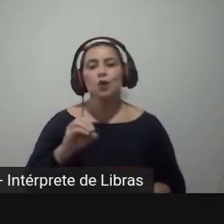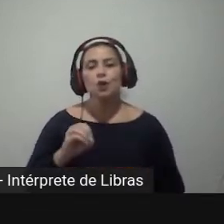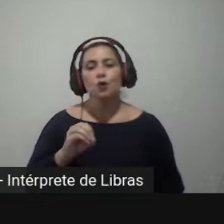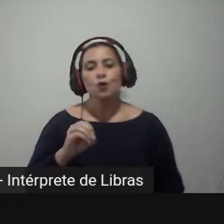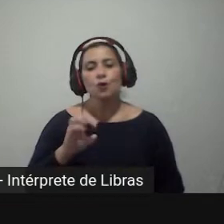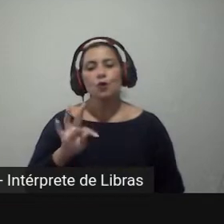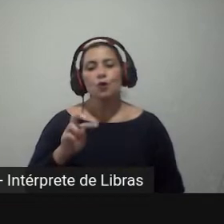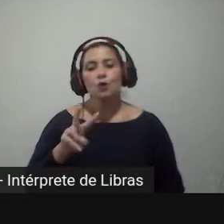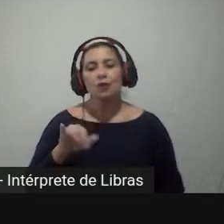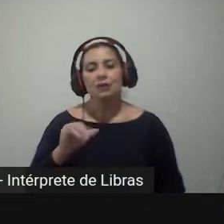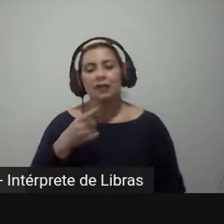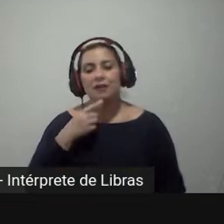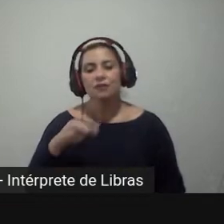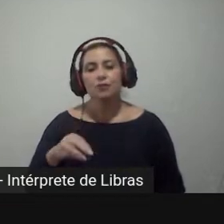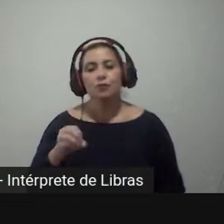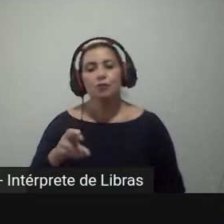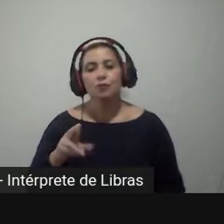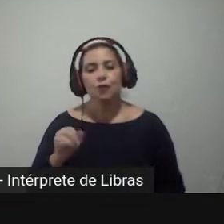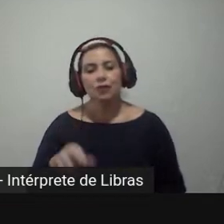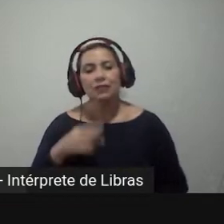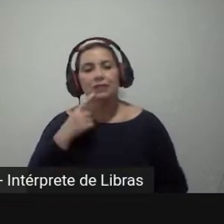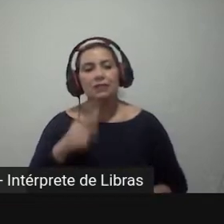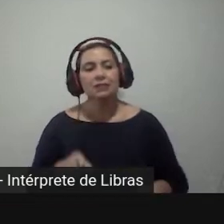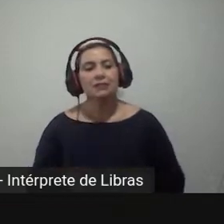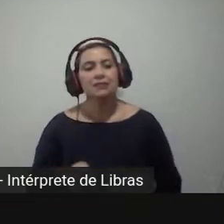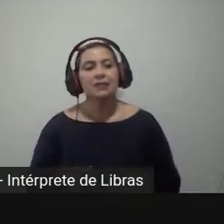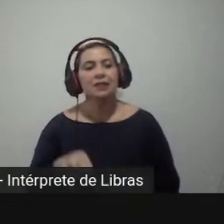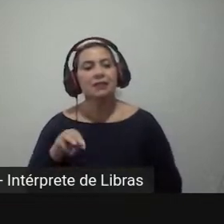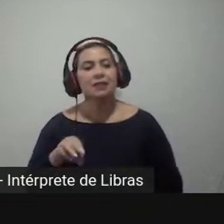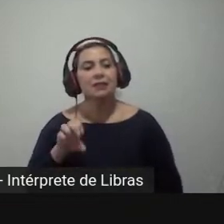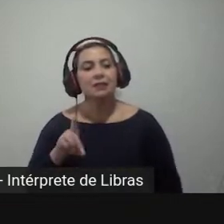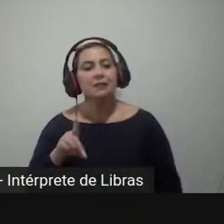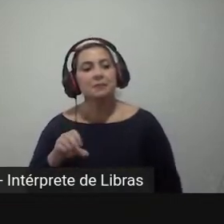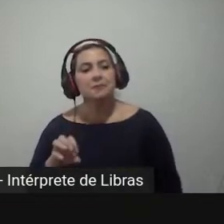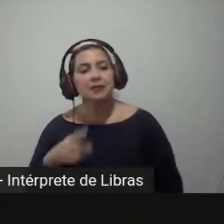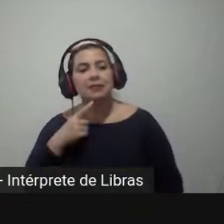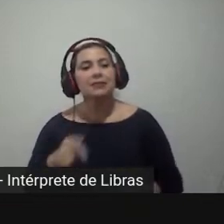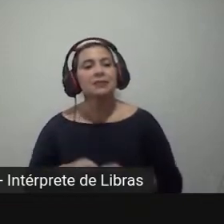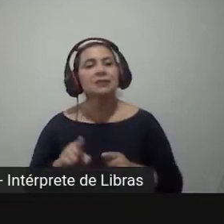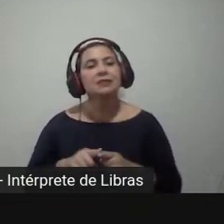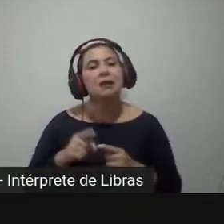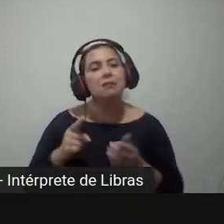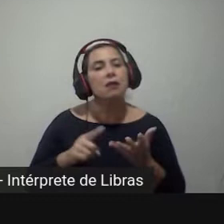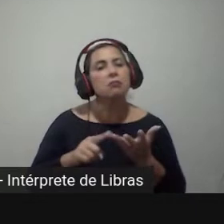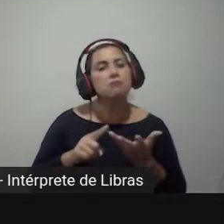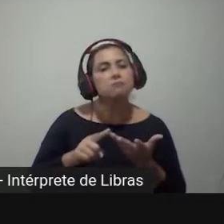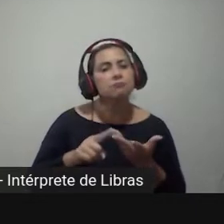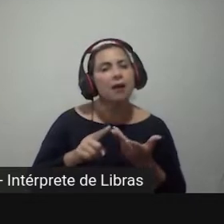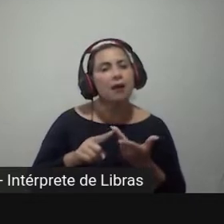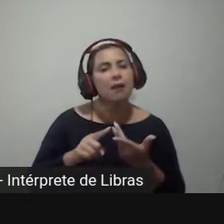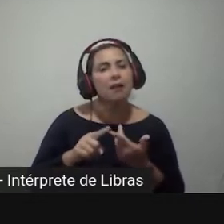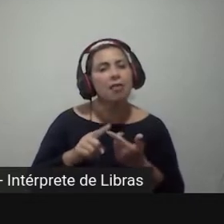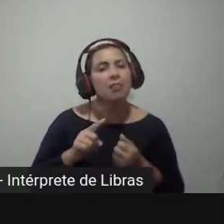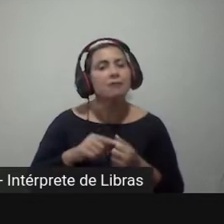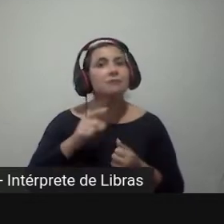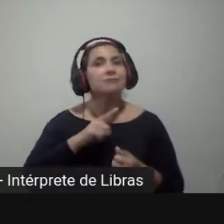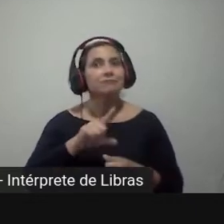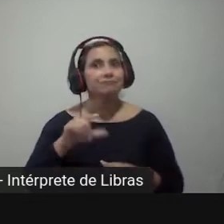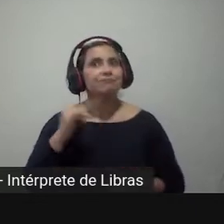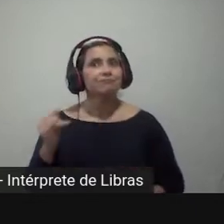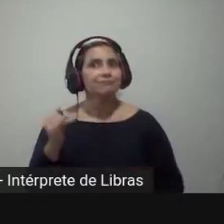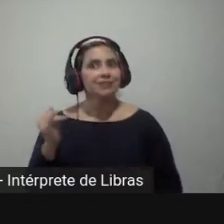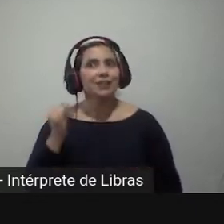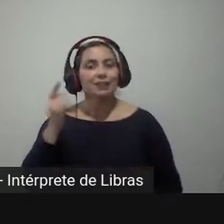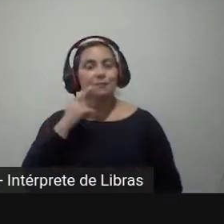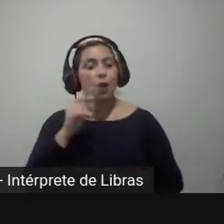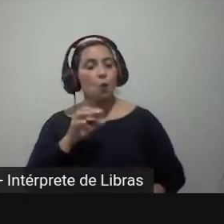quanto sozinho, o trabalho do Matt Golder, da Hick and the Stowe, da Westin Spoon, vários outros que